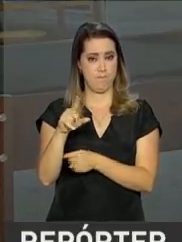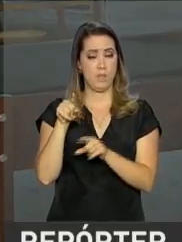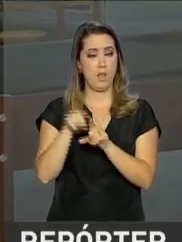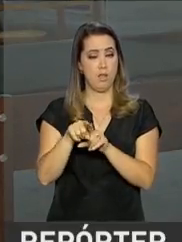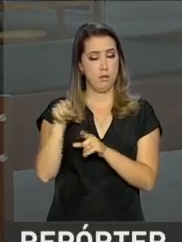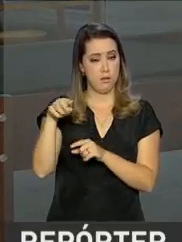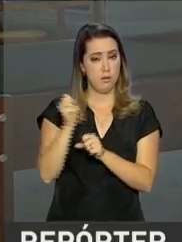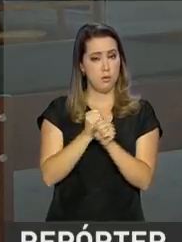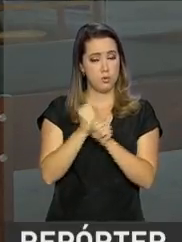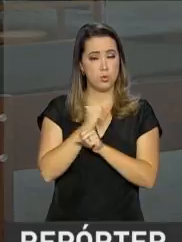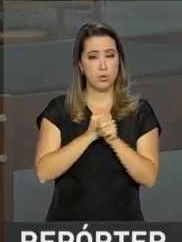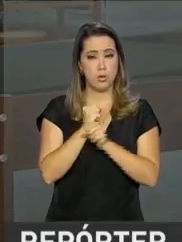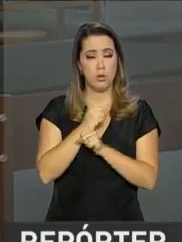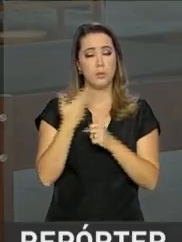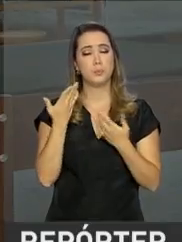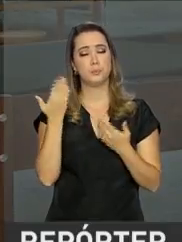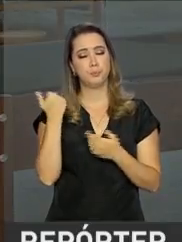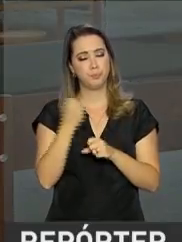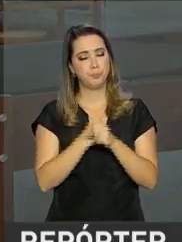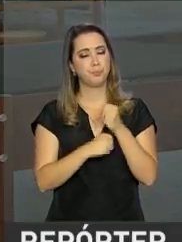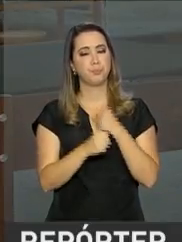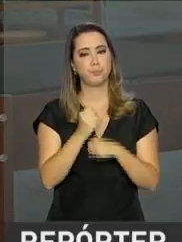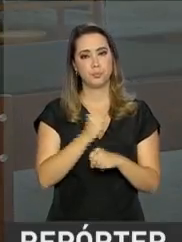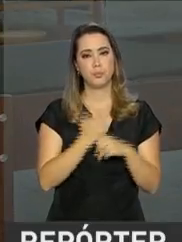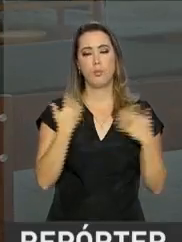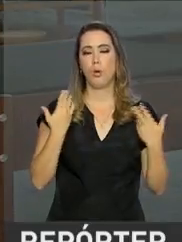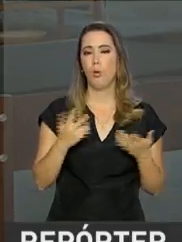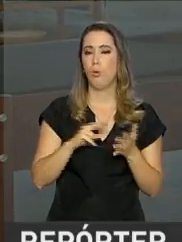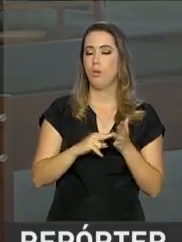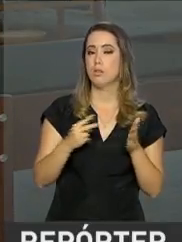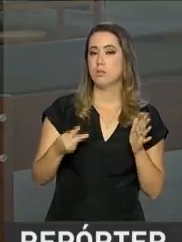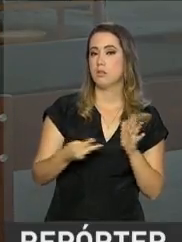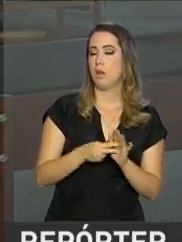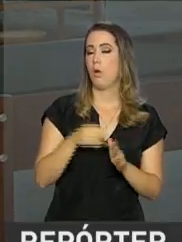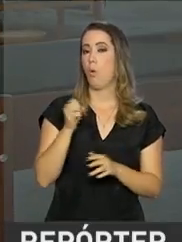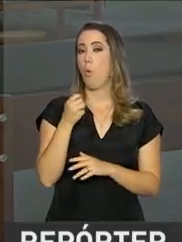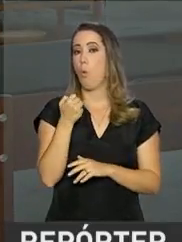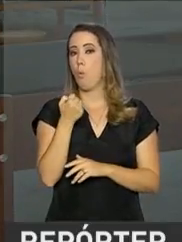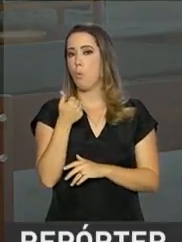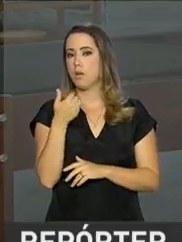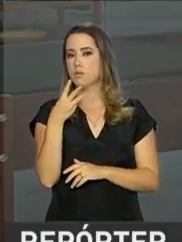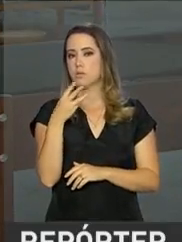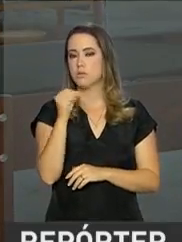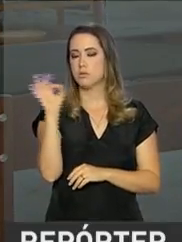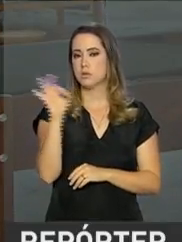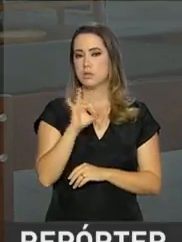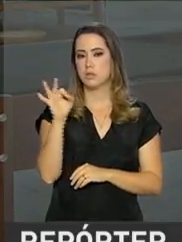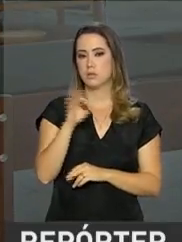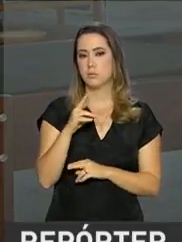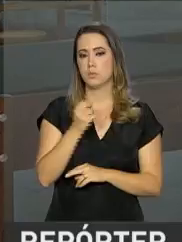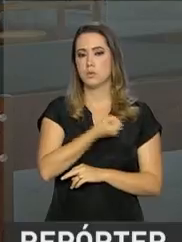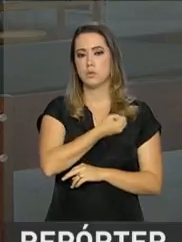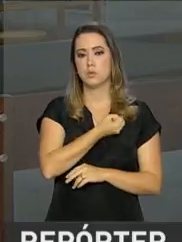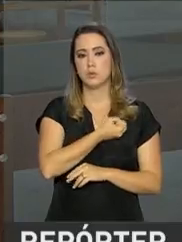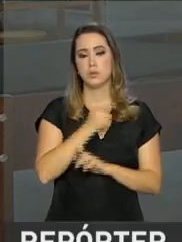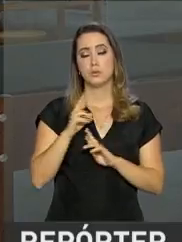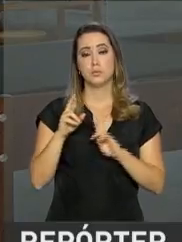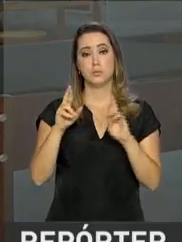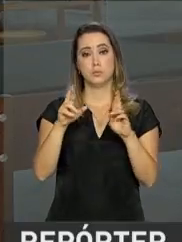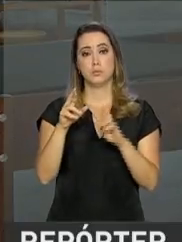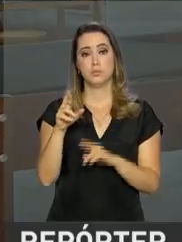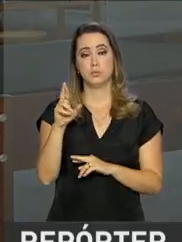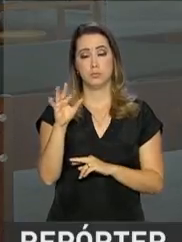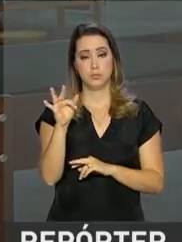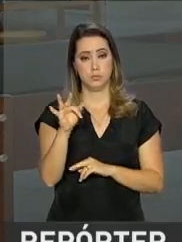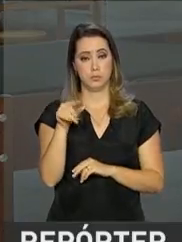2018, ano base 2017, ou seja, quase 30% do número previsto pela Receita